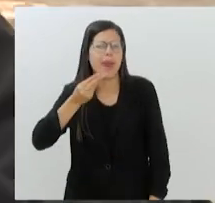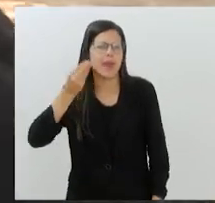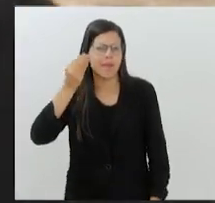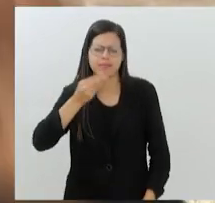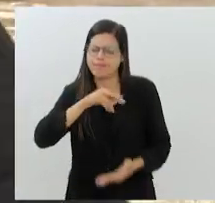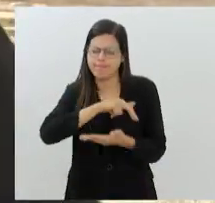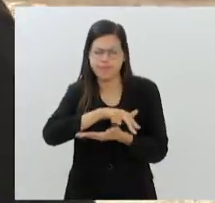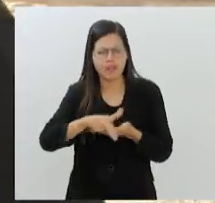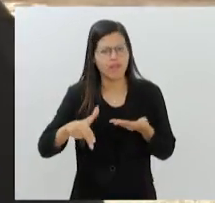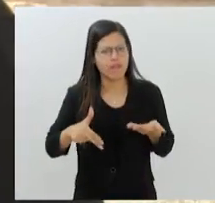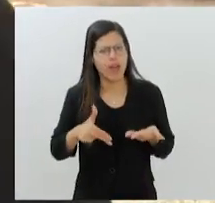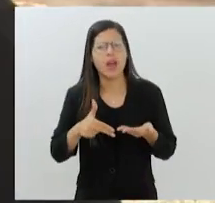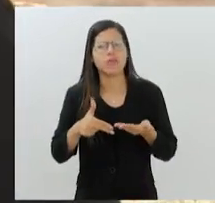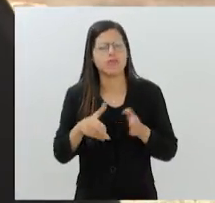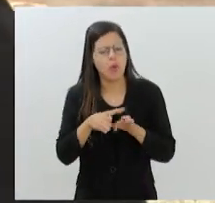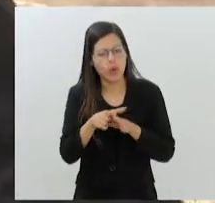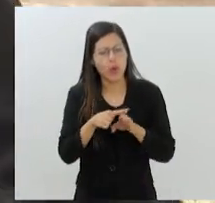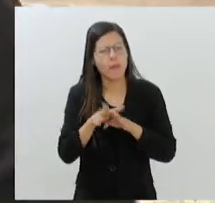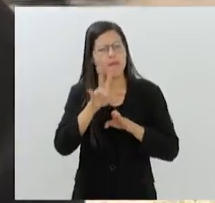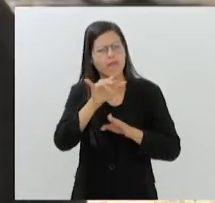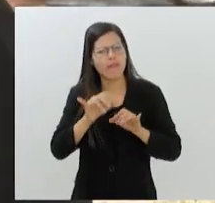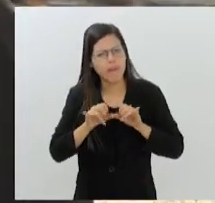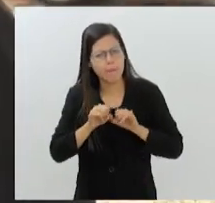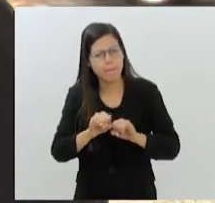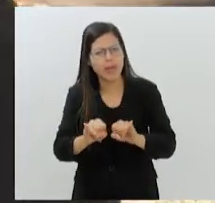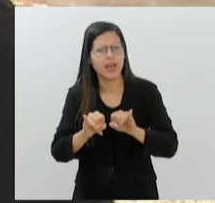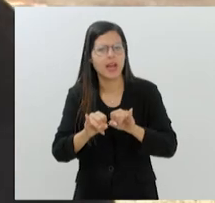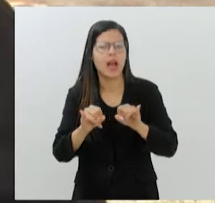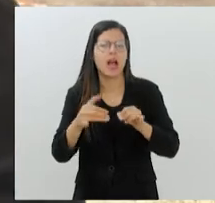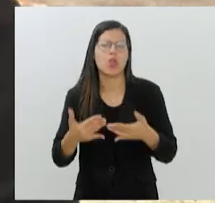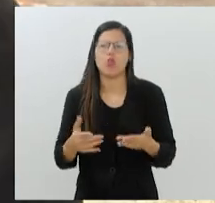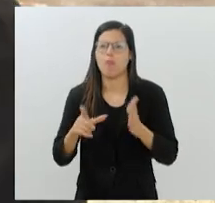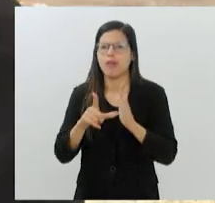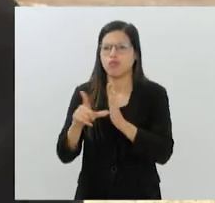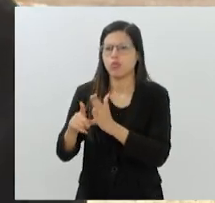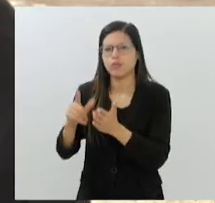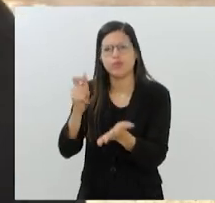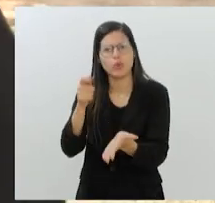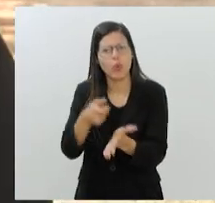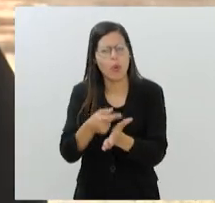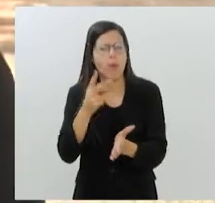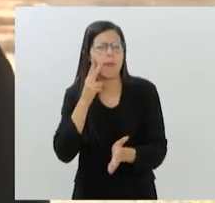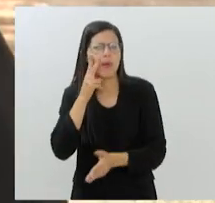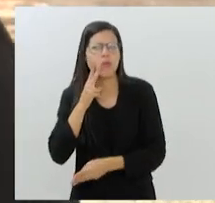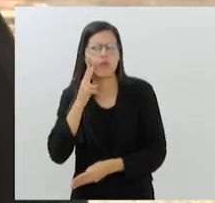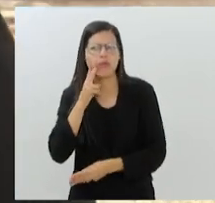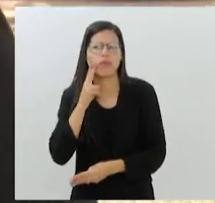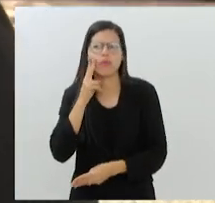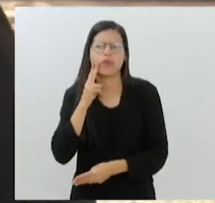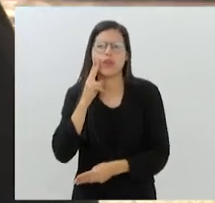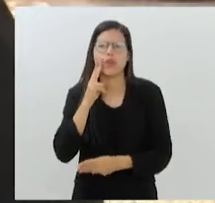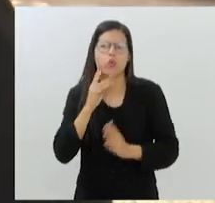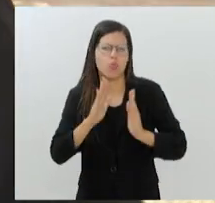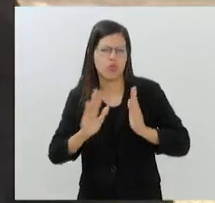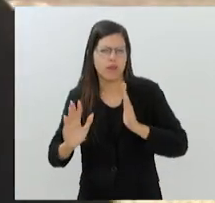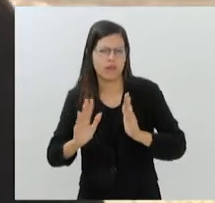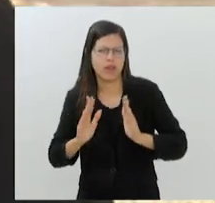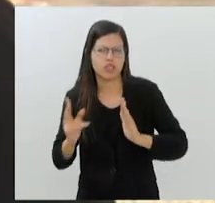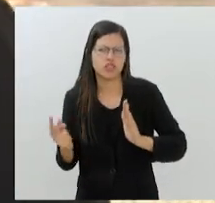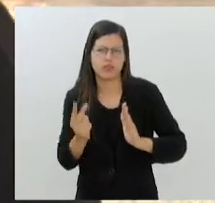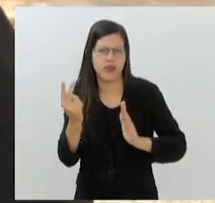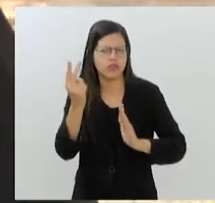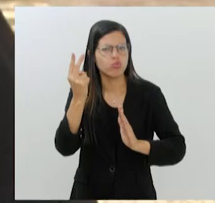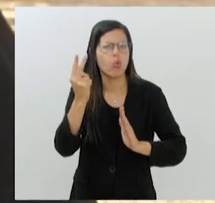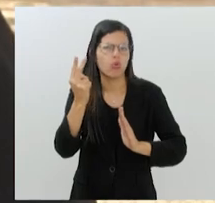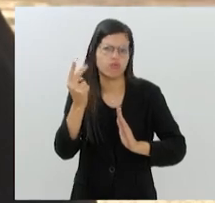Então, recomendo, vai no supermercado, vai numa loja, compra um vinho que você considera acessível dentro da tua faixa, enfim, da